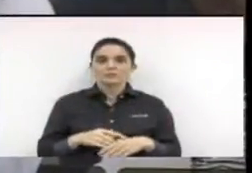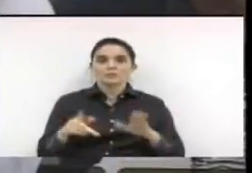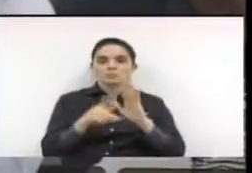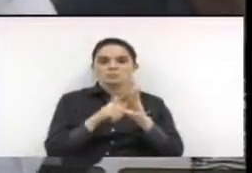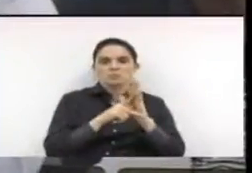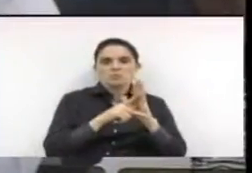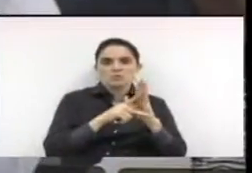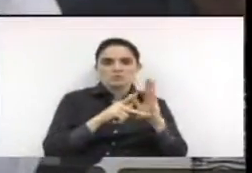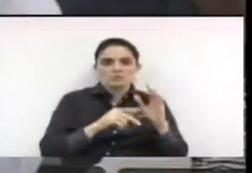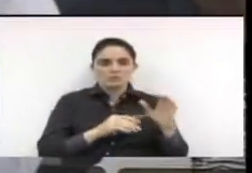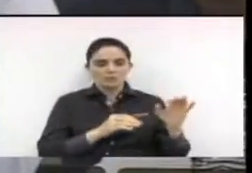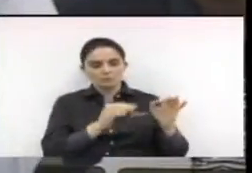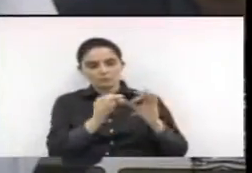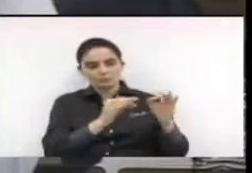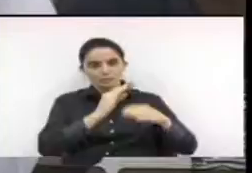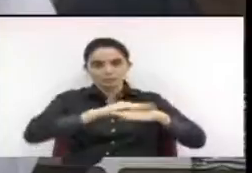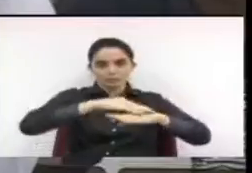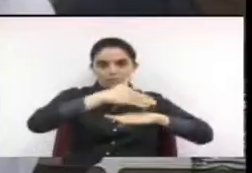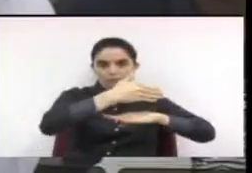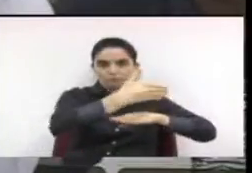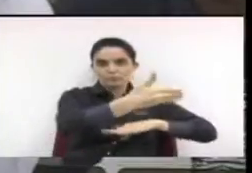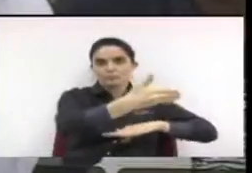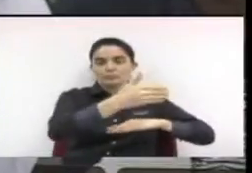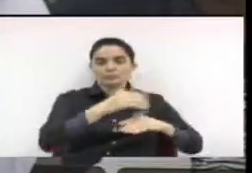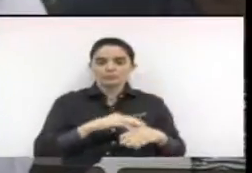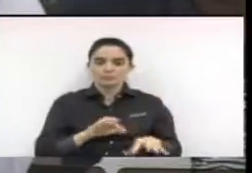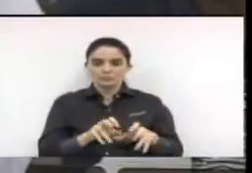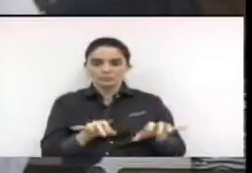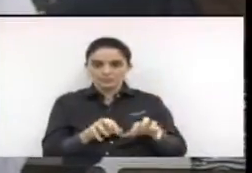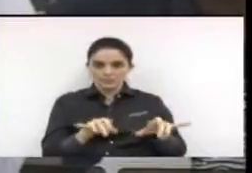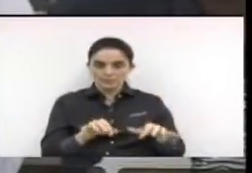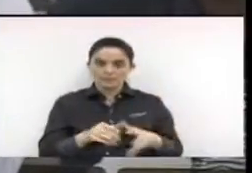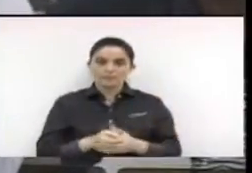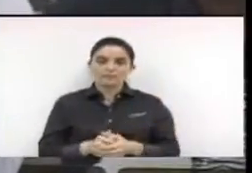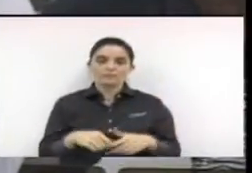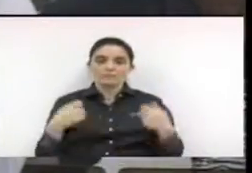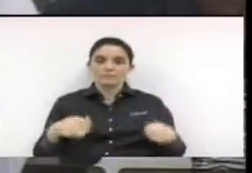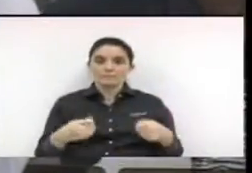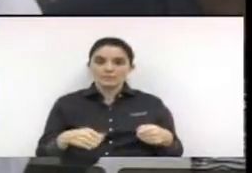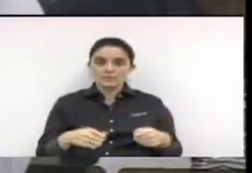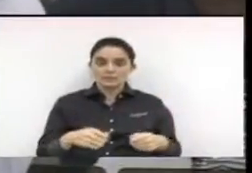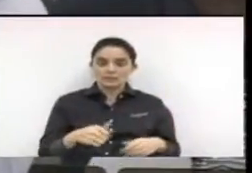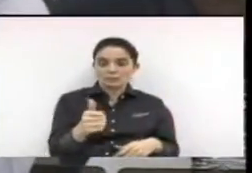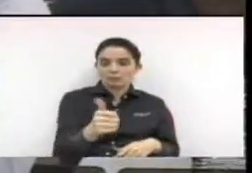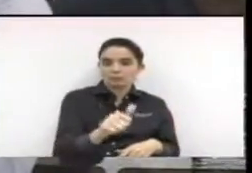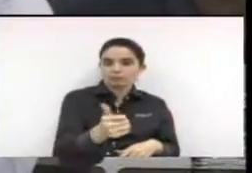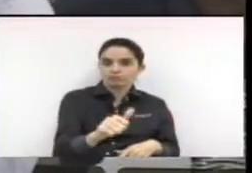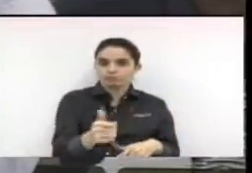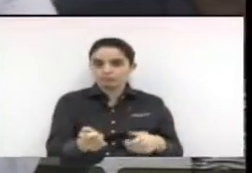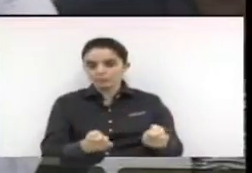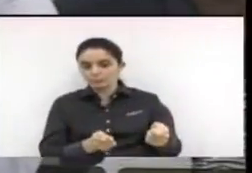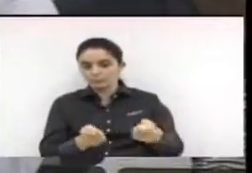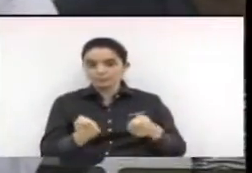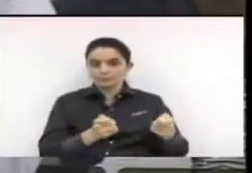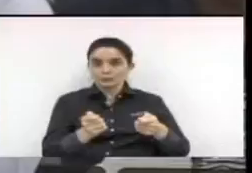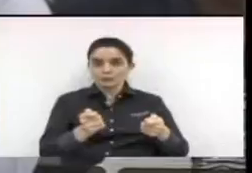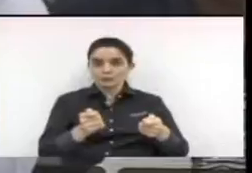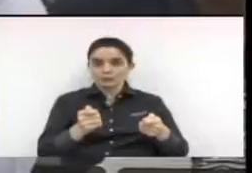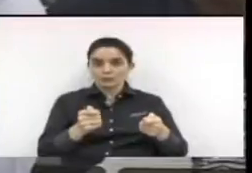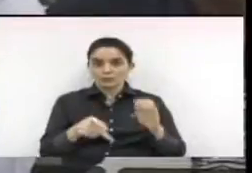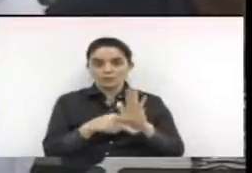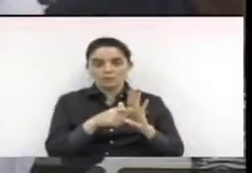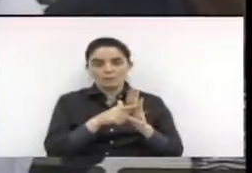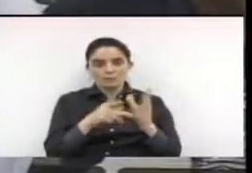oficial necessita desse projeto de resolução do controle interno isso já vem sendo estudado há anos